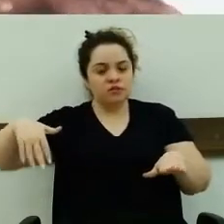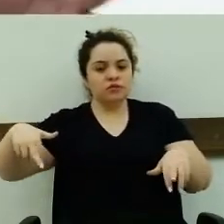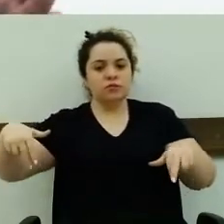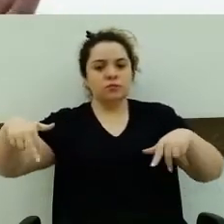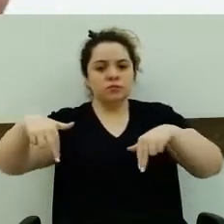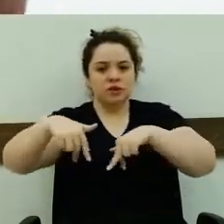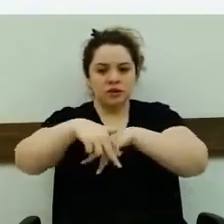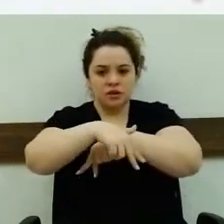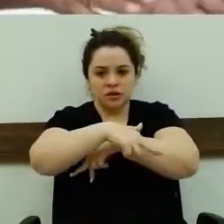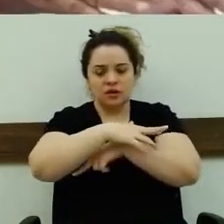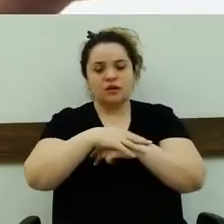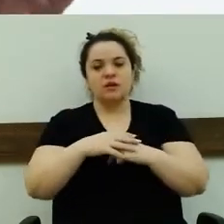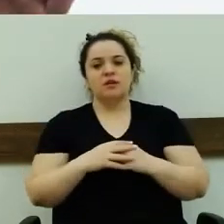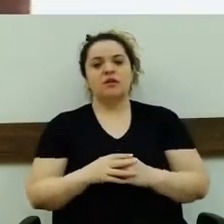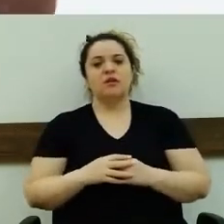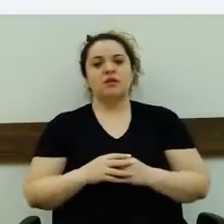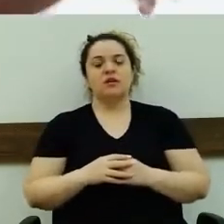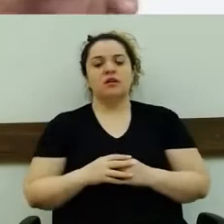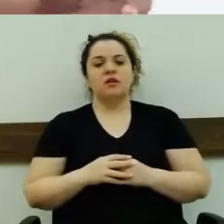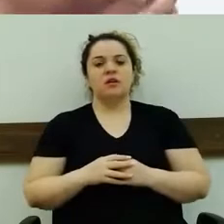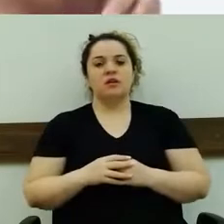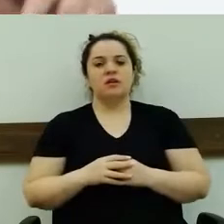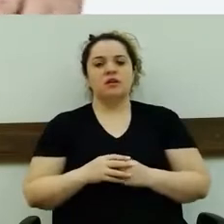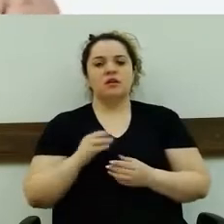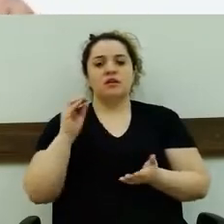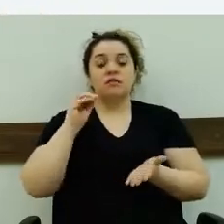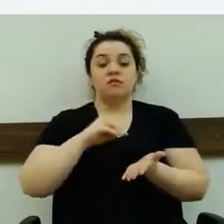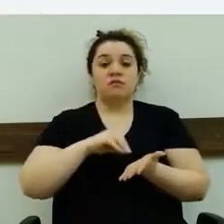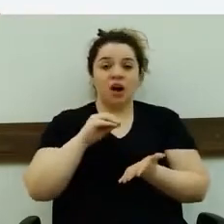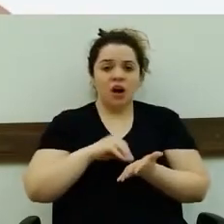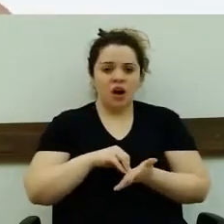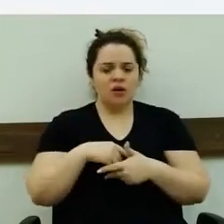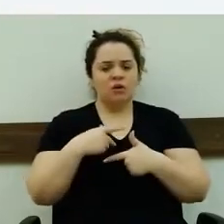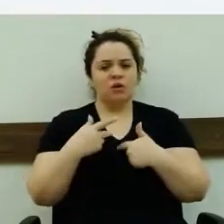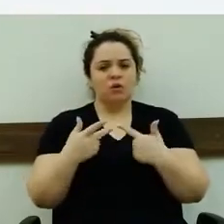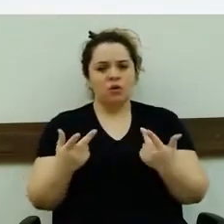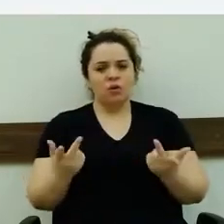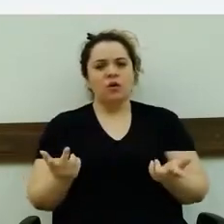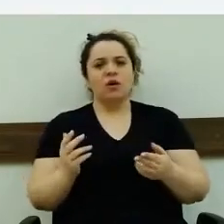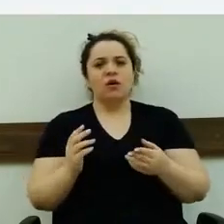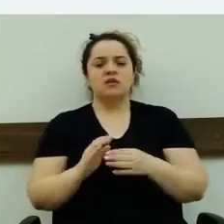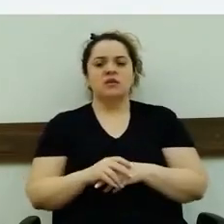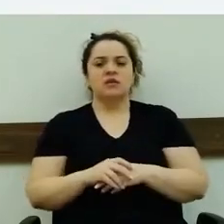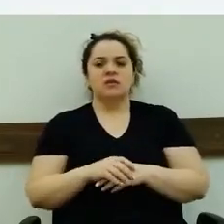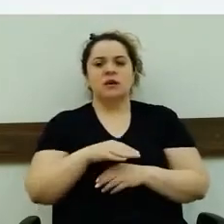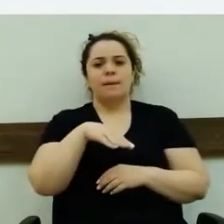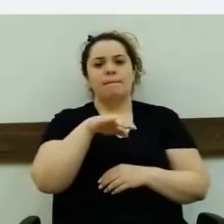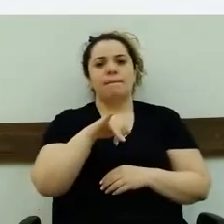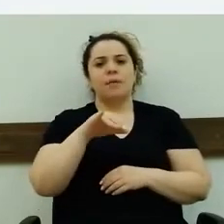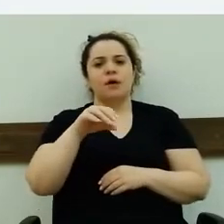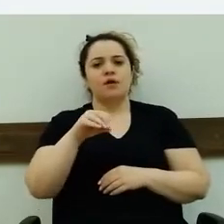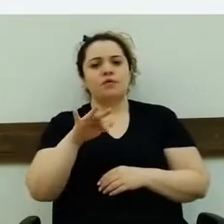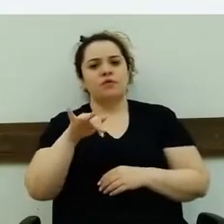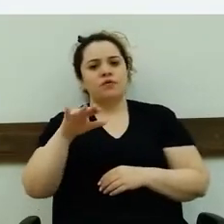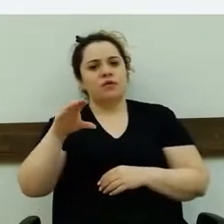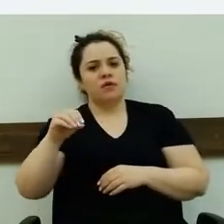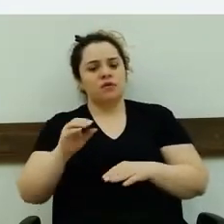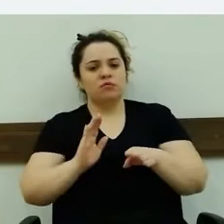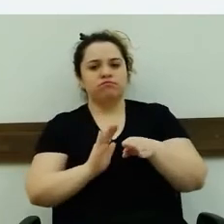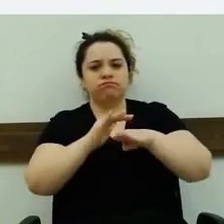Termina em boca de lobo. Termina em meio fio. Não tem acesso. A pessoa tem que sair. Derrota. Isso é uma tarefa,